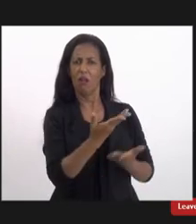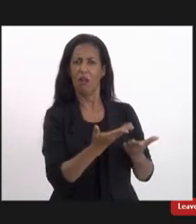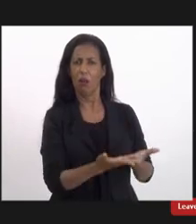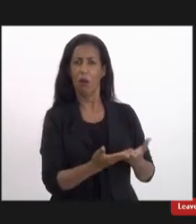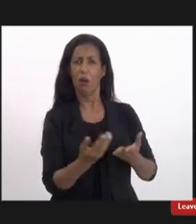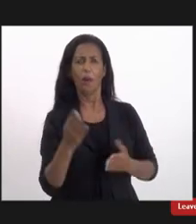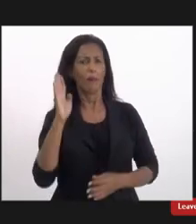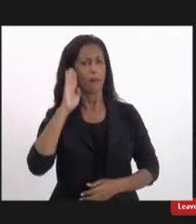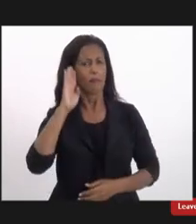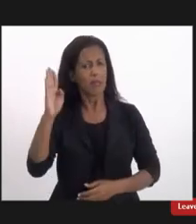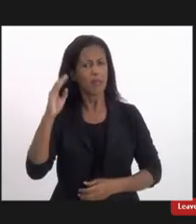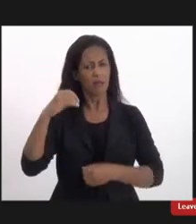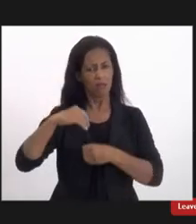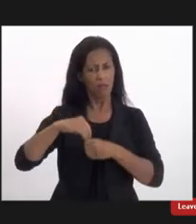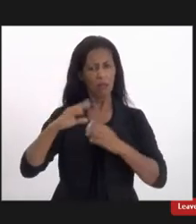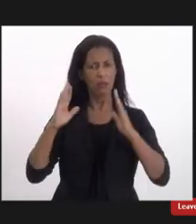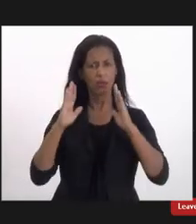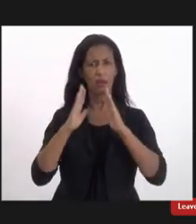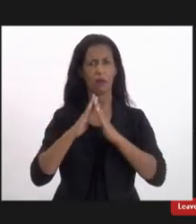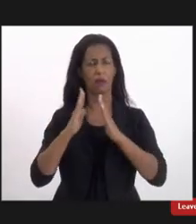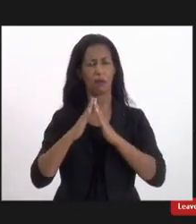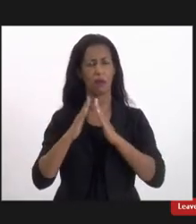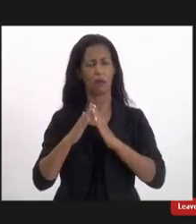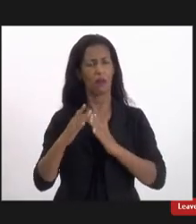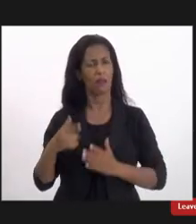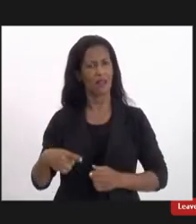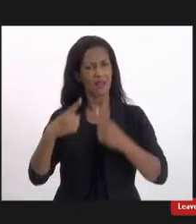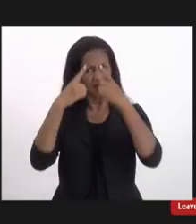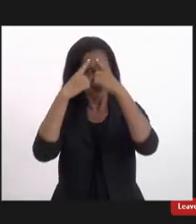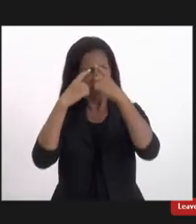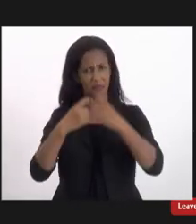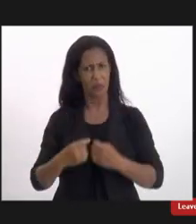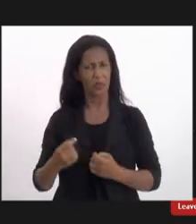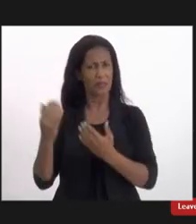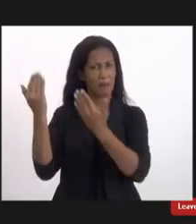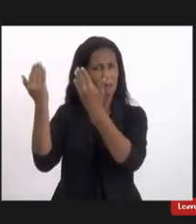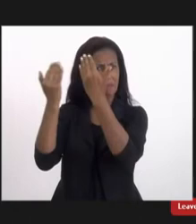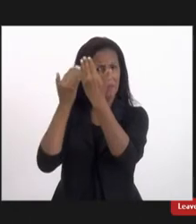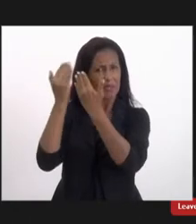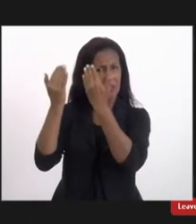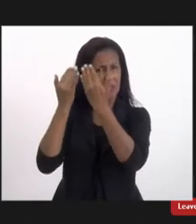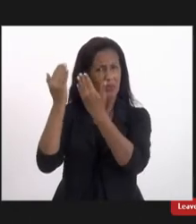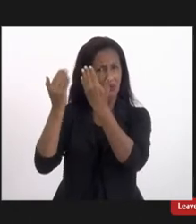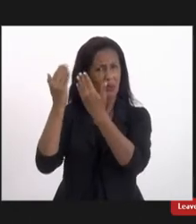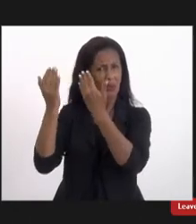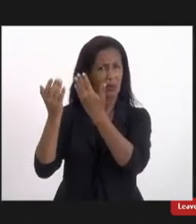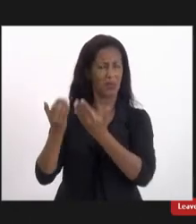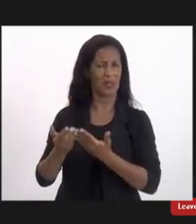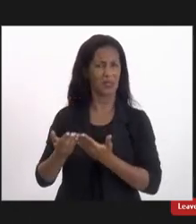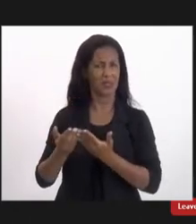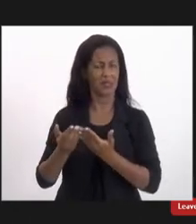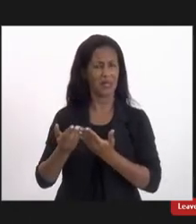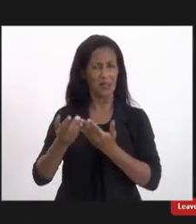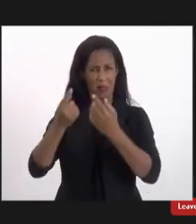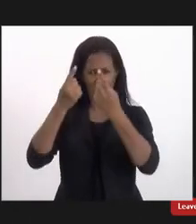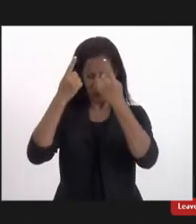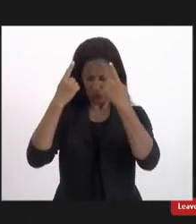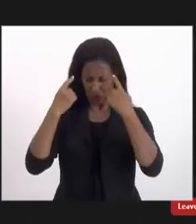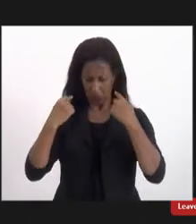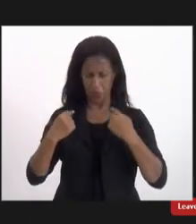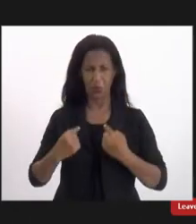dentro das suas casas e essa violência psicológica mexe com toda sua